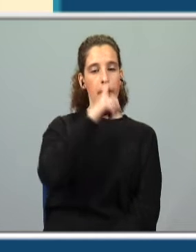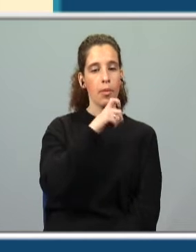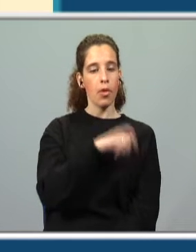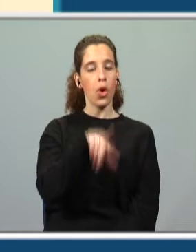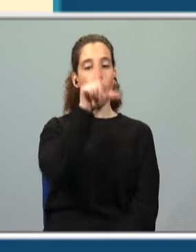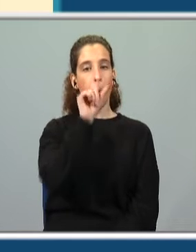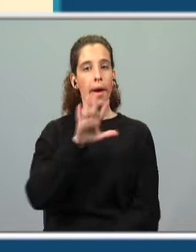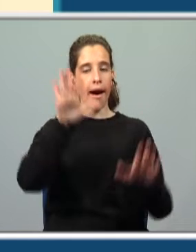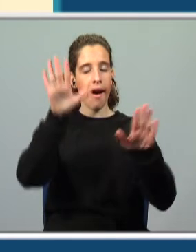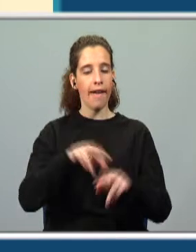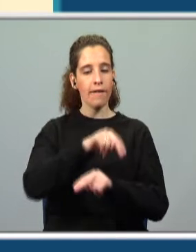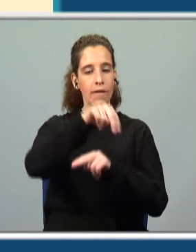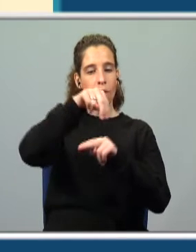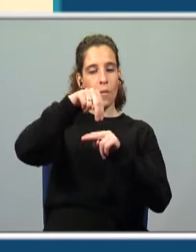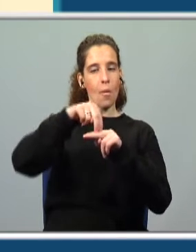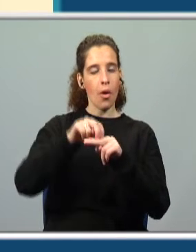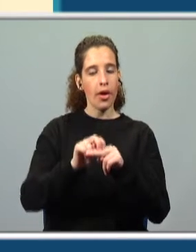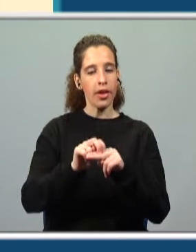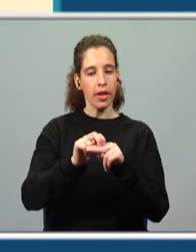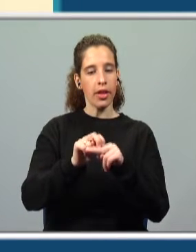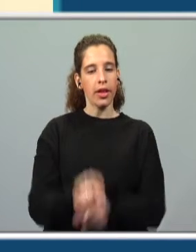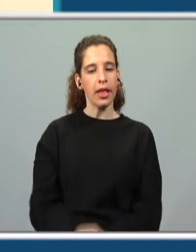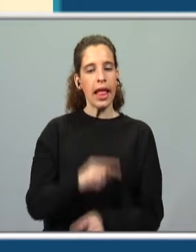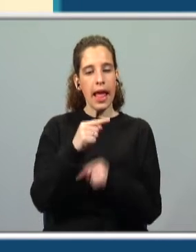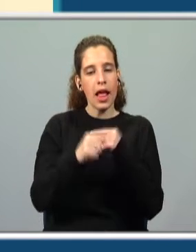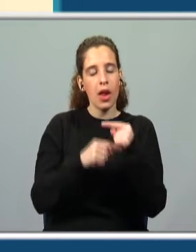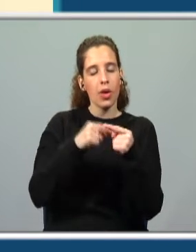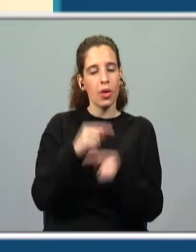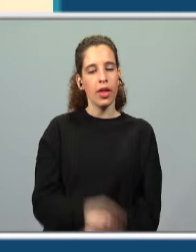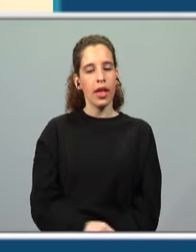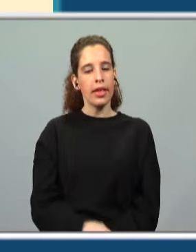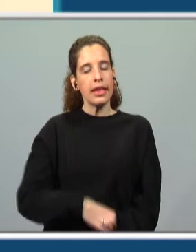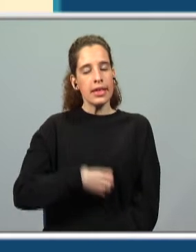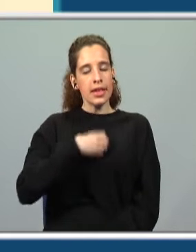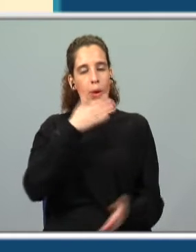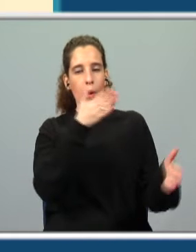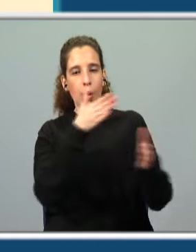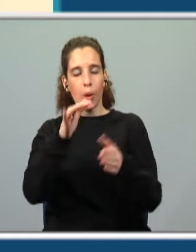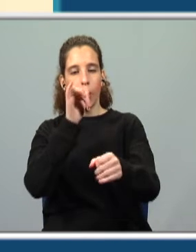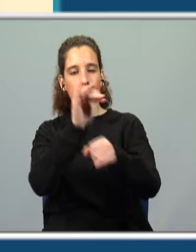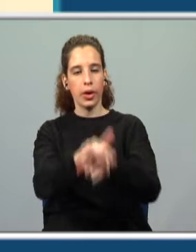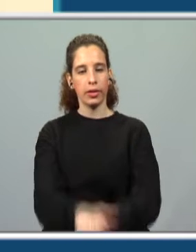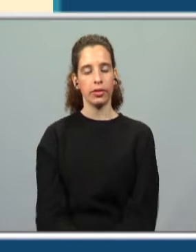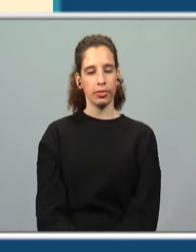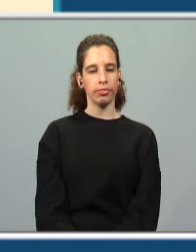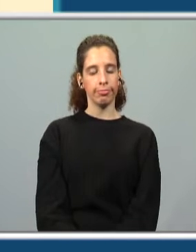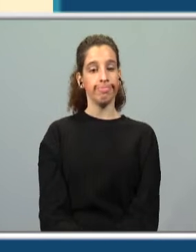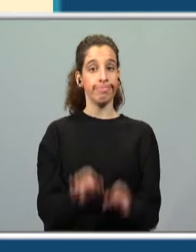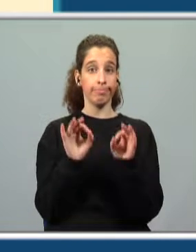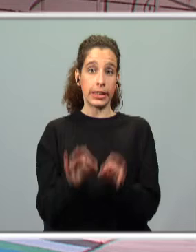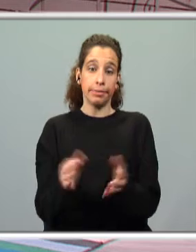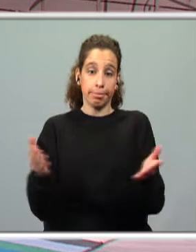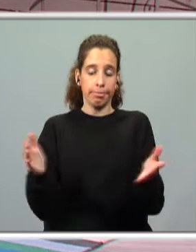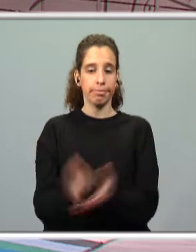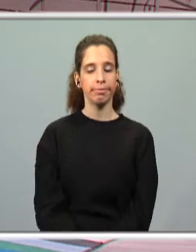gaivota pousada nela própria, enrolada a sentir a brisa do mar. Pronto?